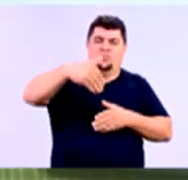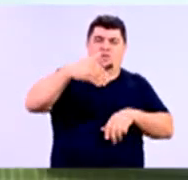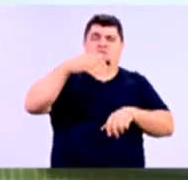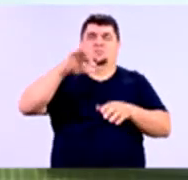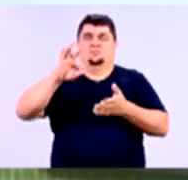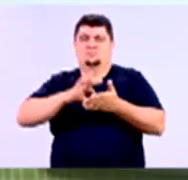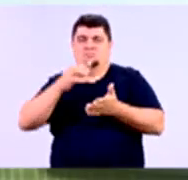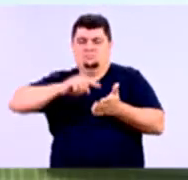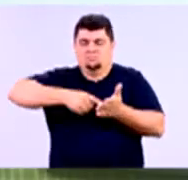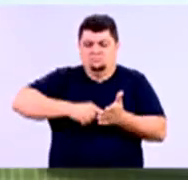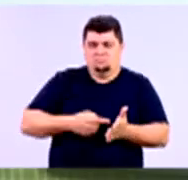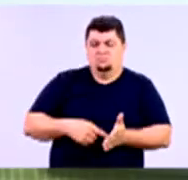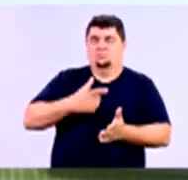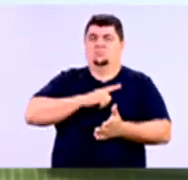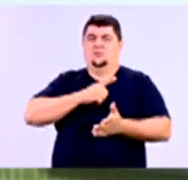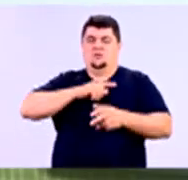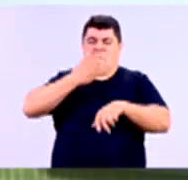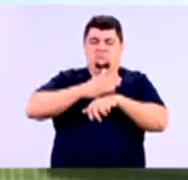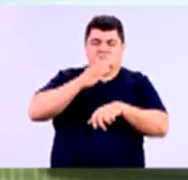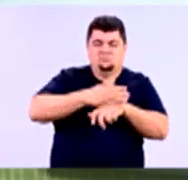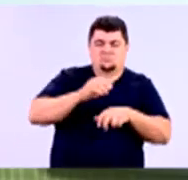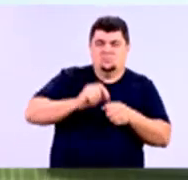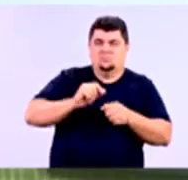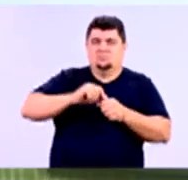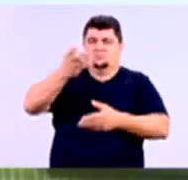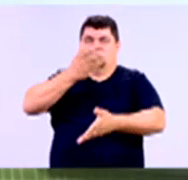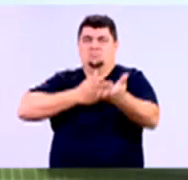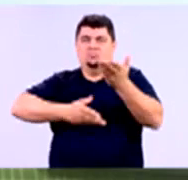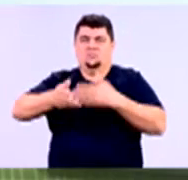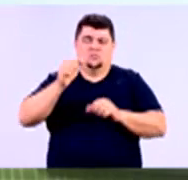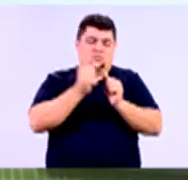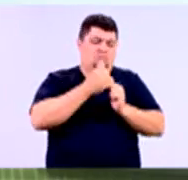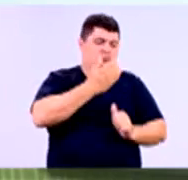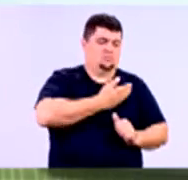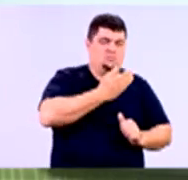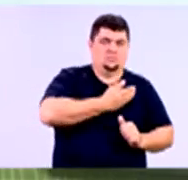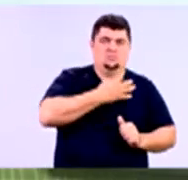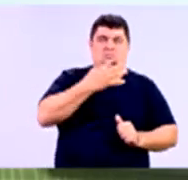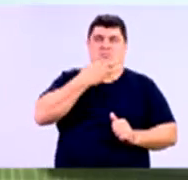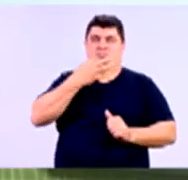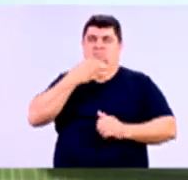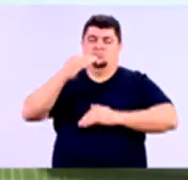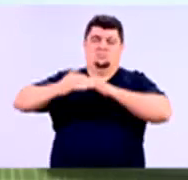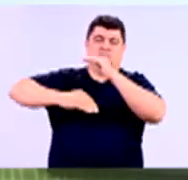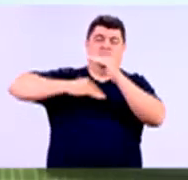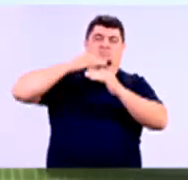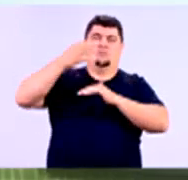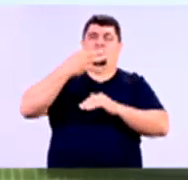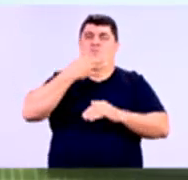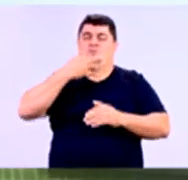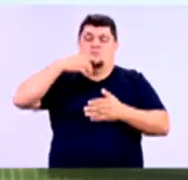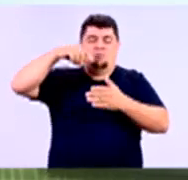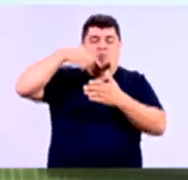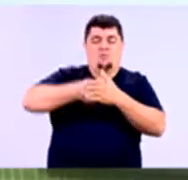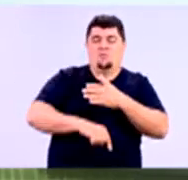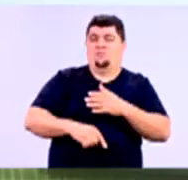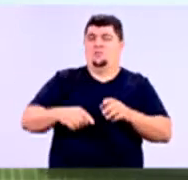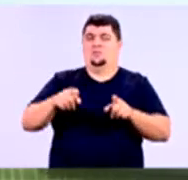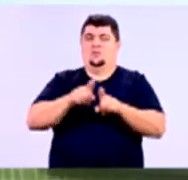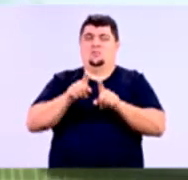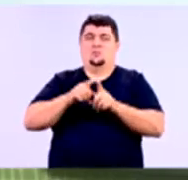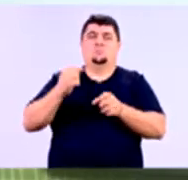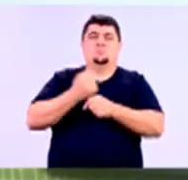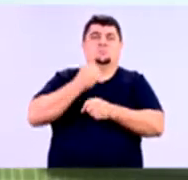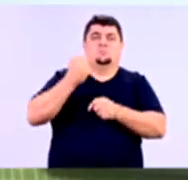nas aulas, fazendo as suas atividades, interagindo com seus colegas, conhecendo mais conhecimento e construindo